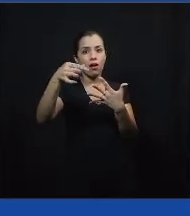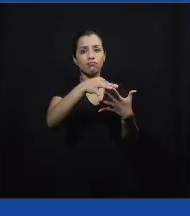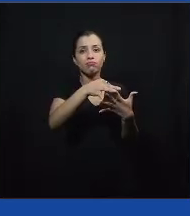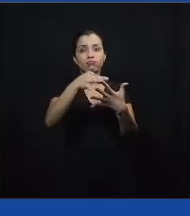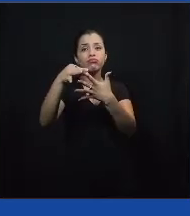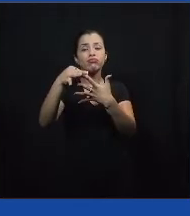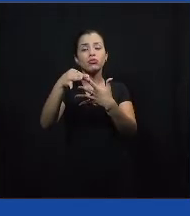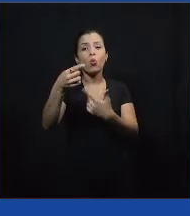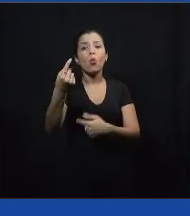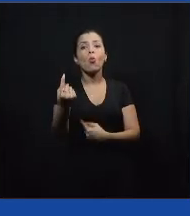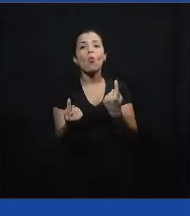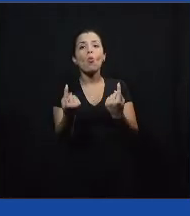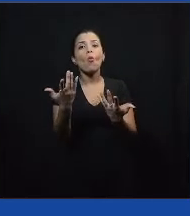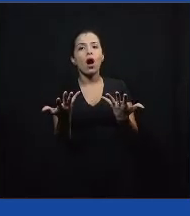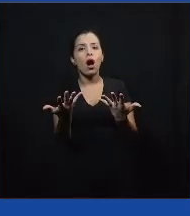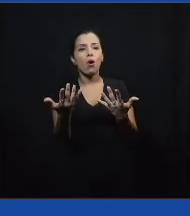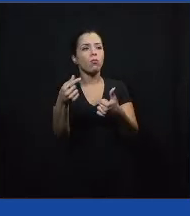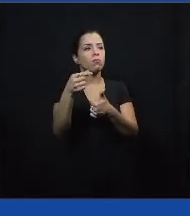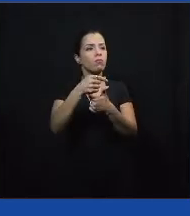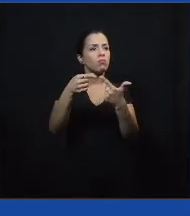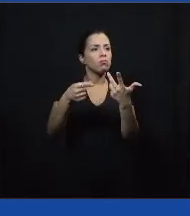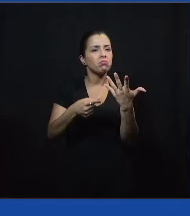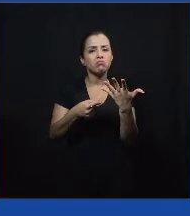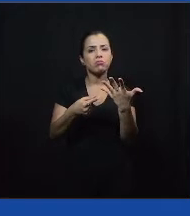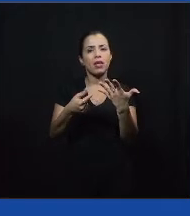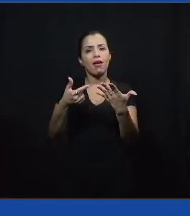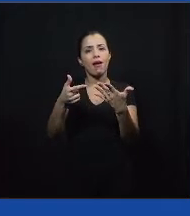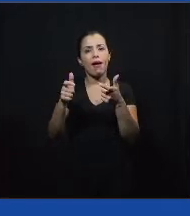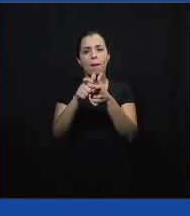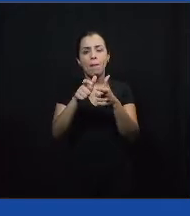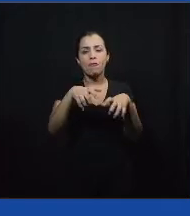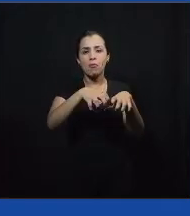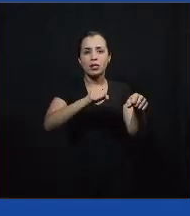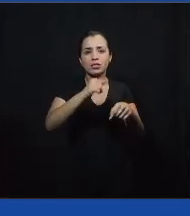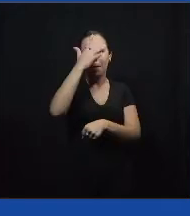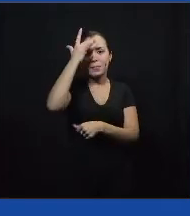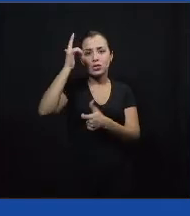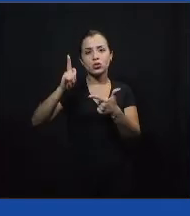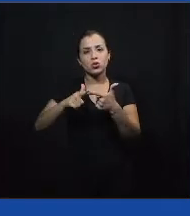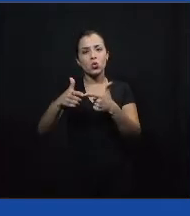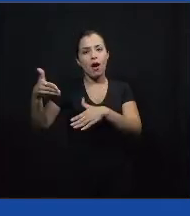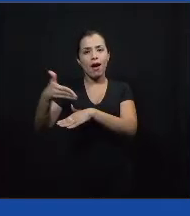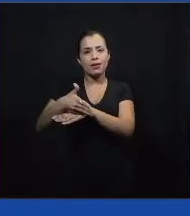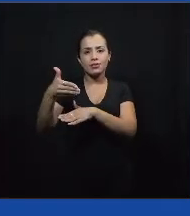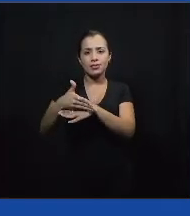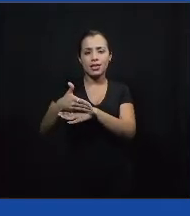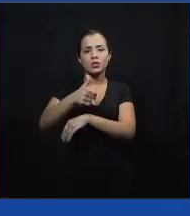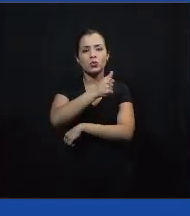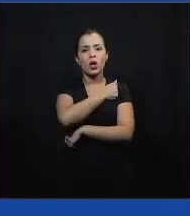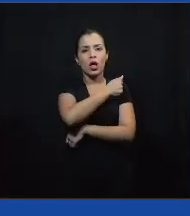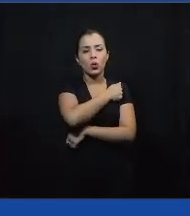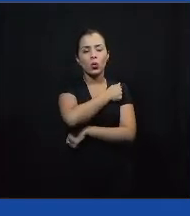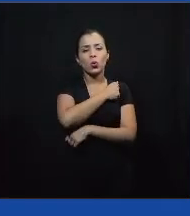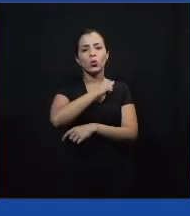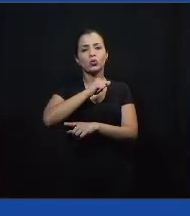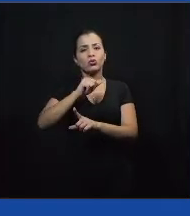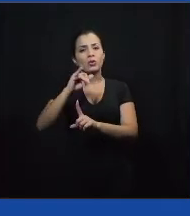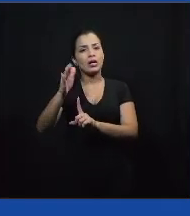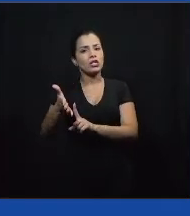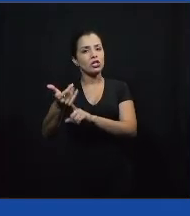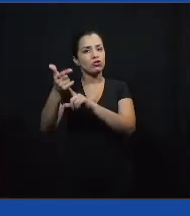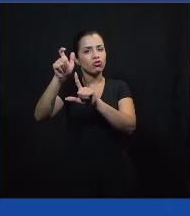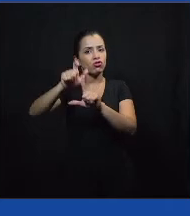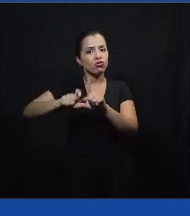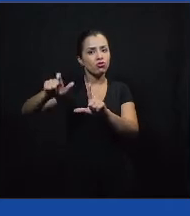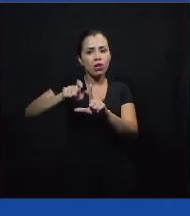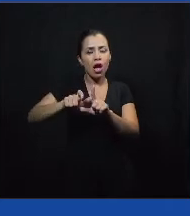formação de pessoas, se é ampliar o acesso a alunos, atuar na inclusão digital de alunos, o que vocês priorizariam